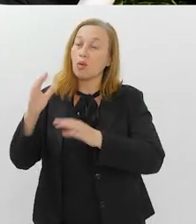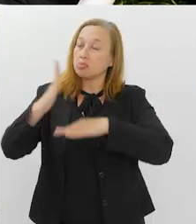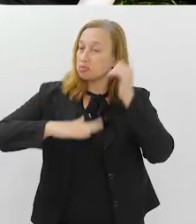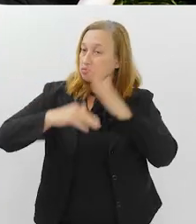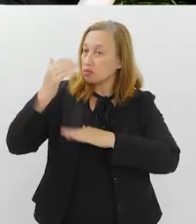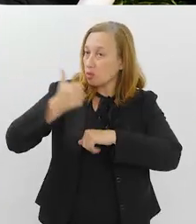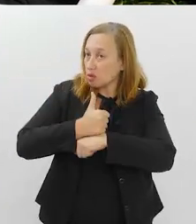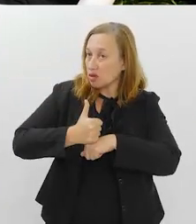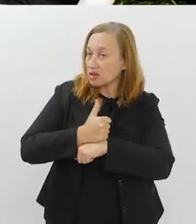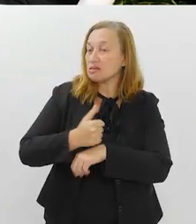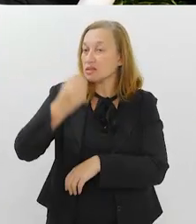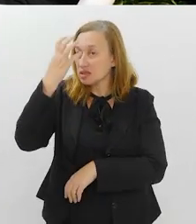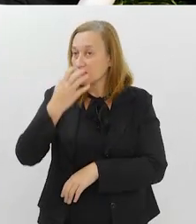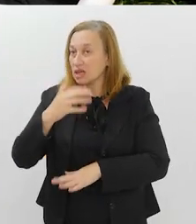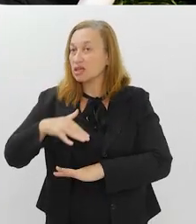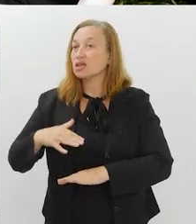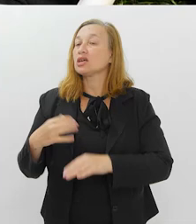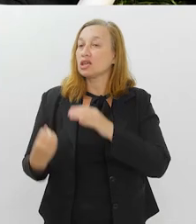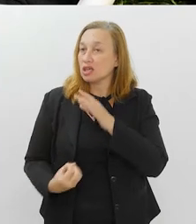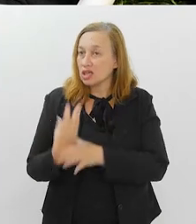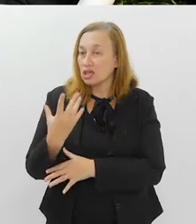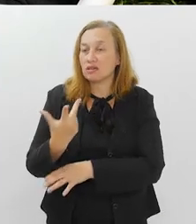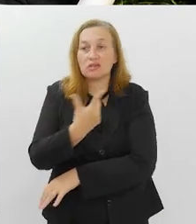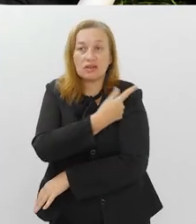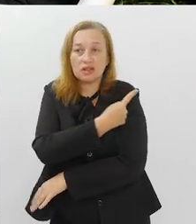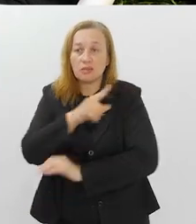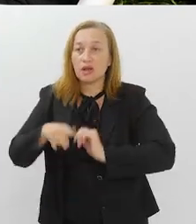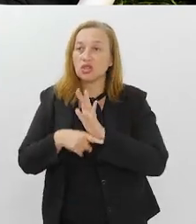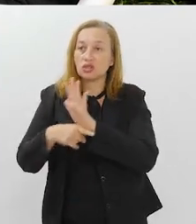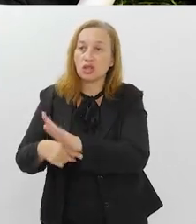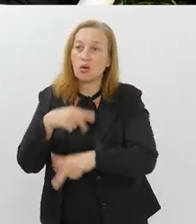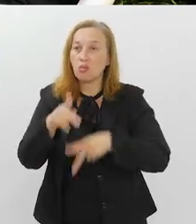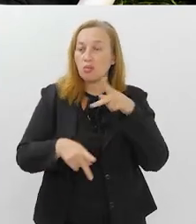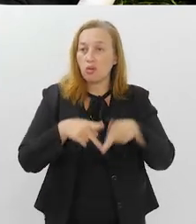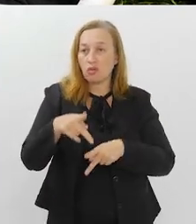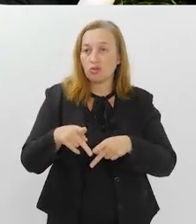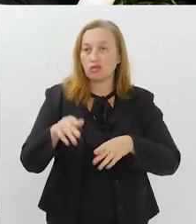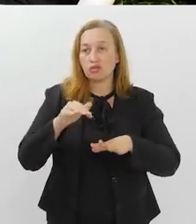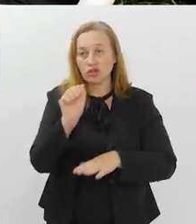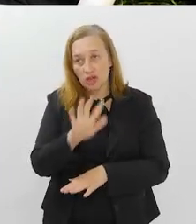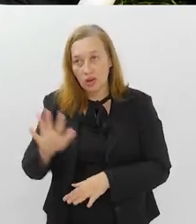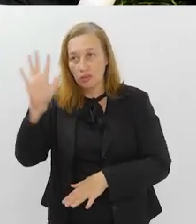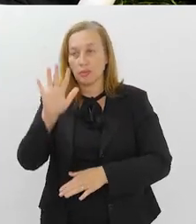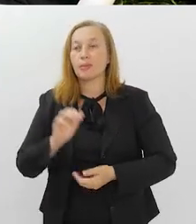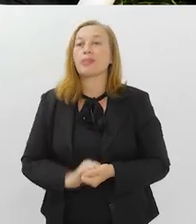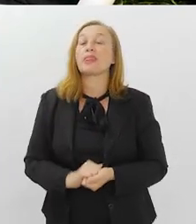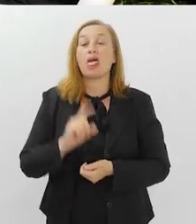sérios que desenvolvem essas vacinas pro bem da população como um todo, né.